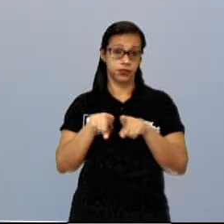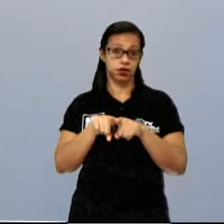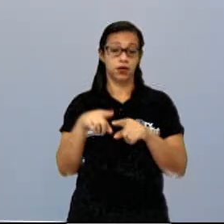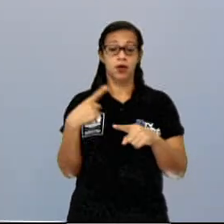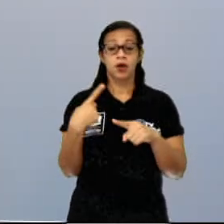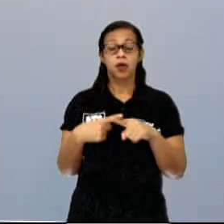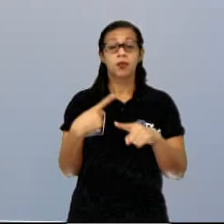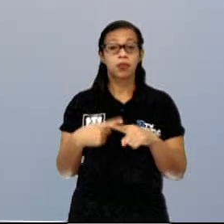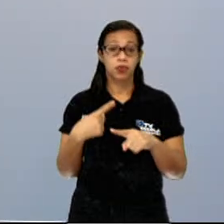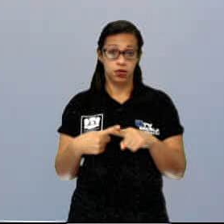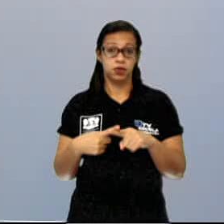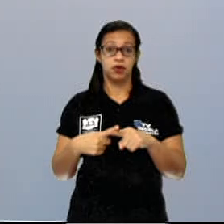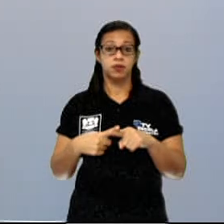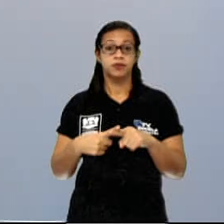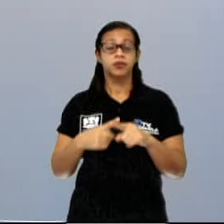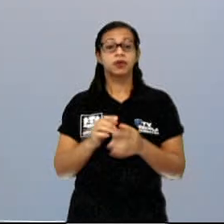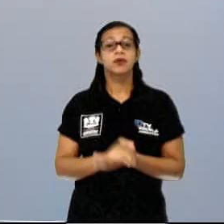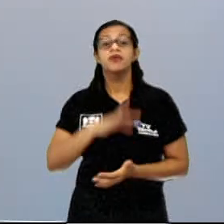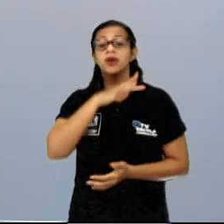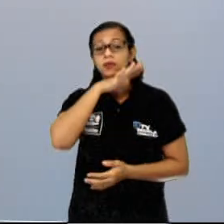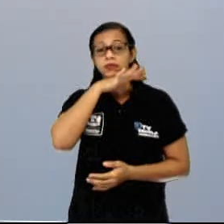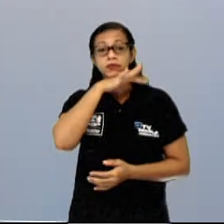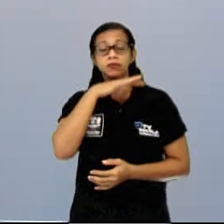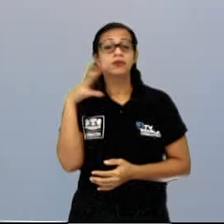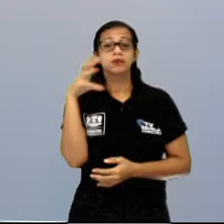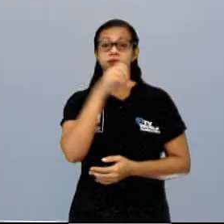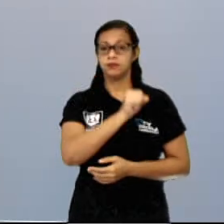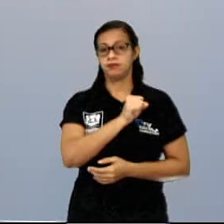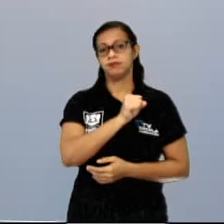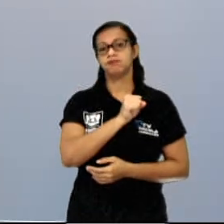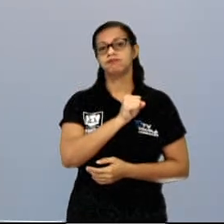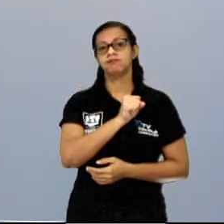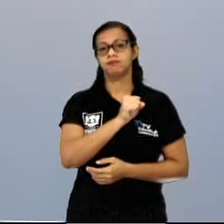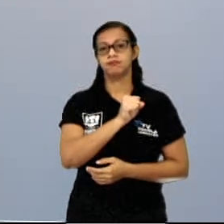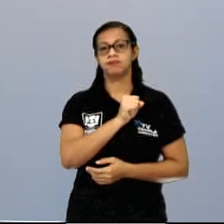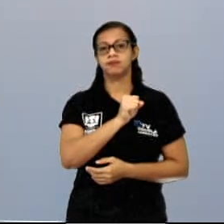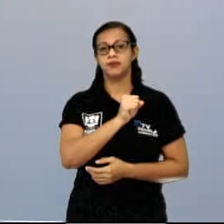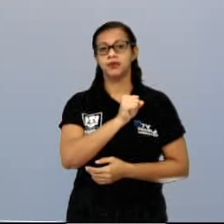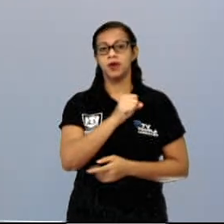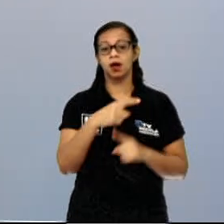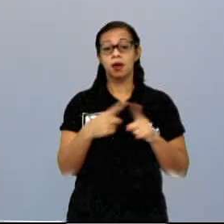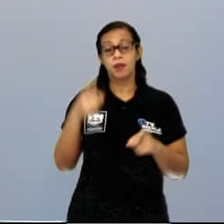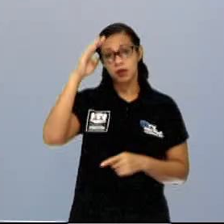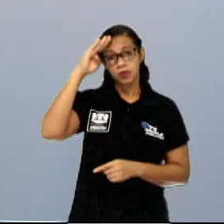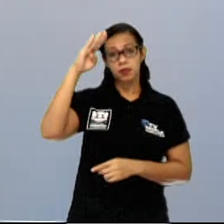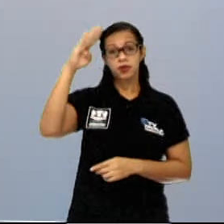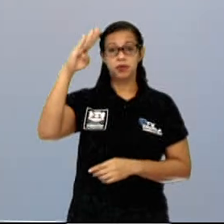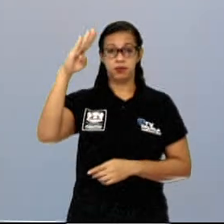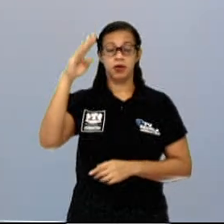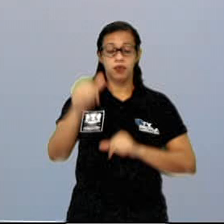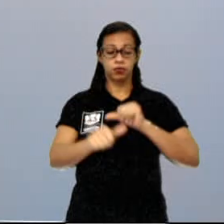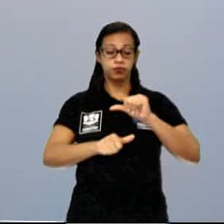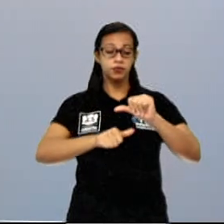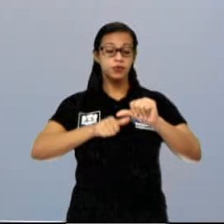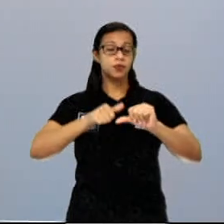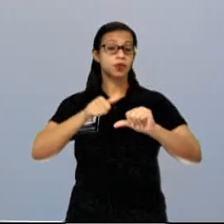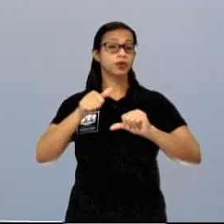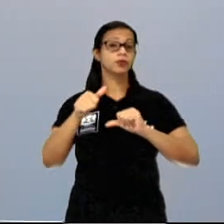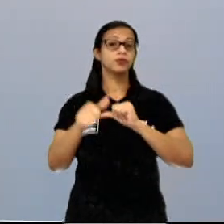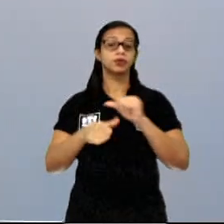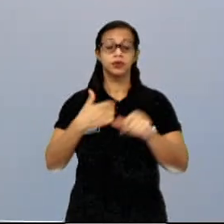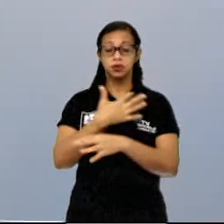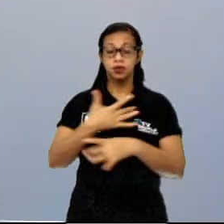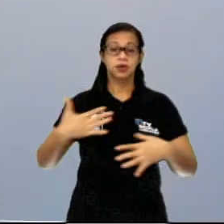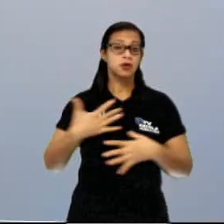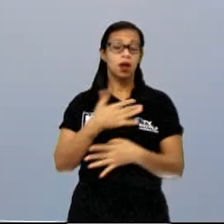a principal marca de Pereira Passos foram as mudanças estruturais. O alargamento de ruas,